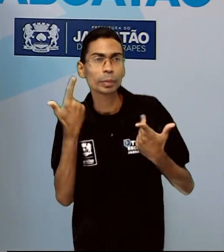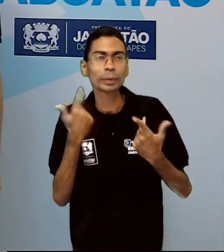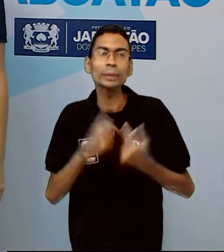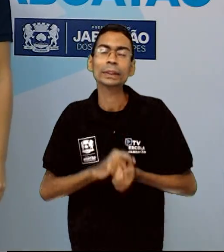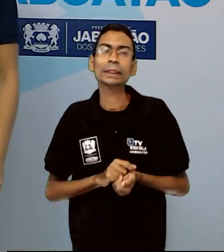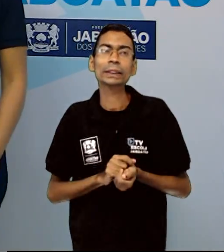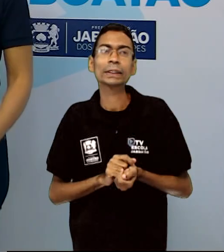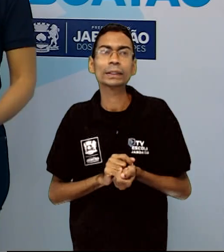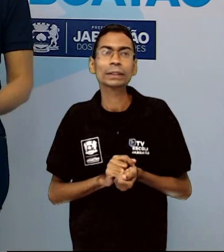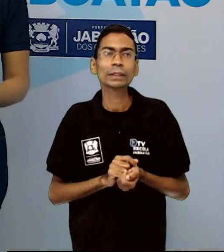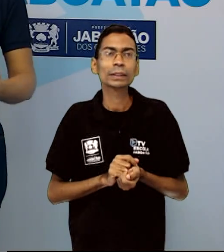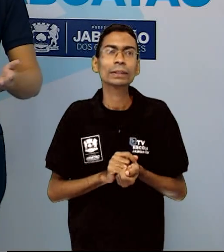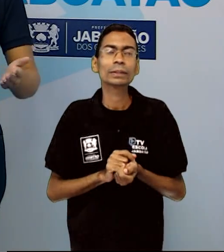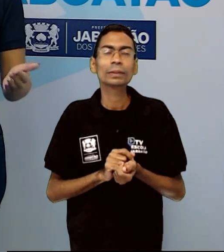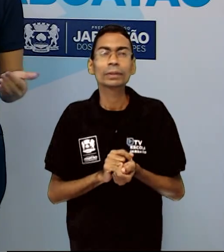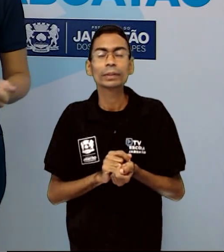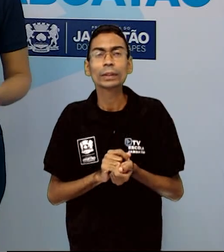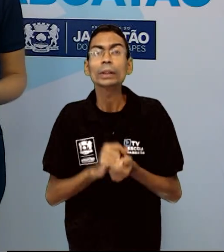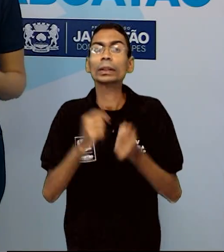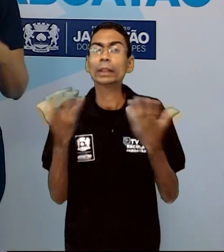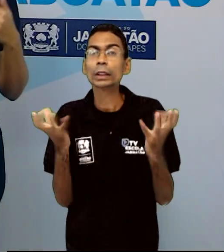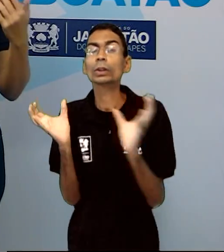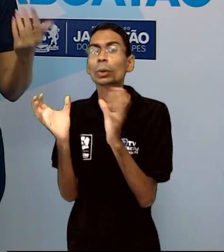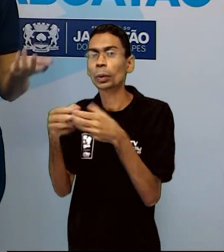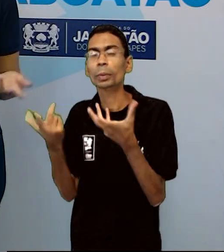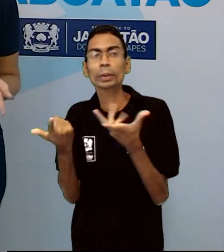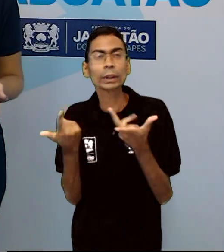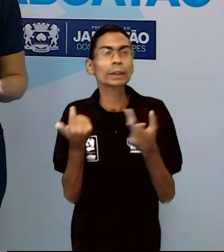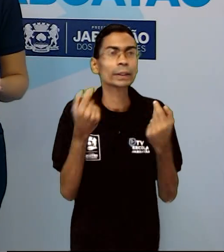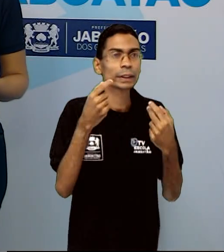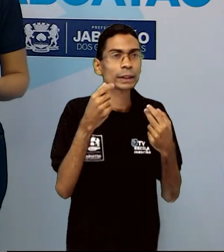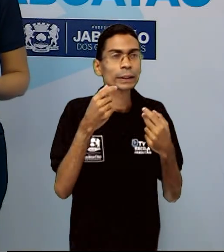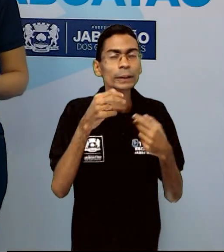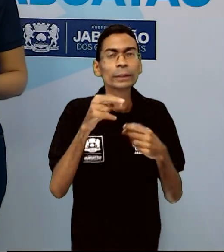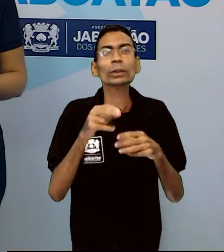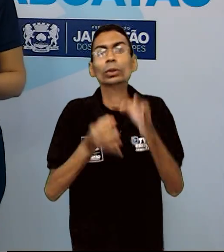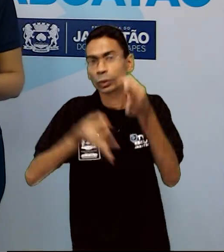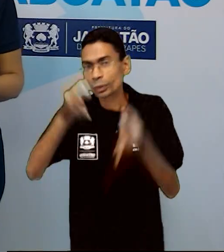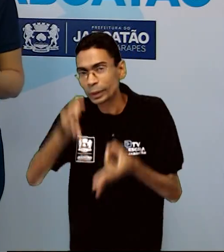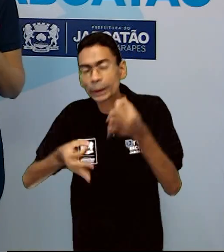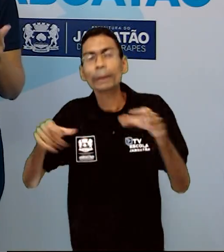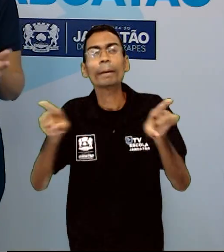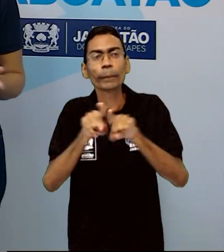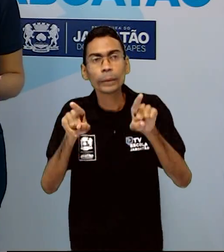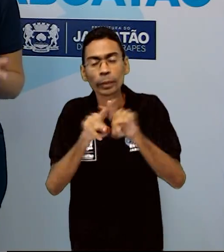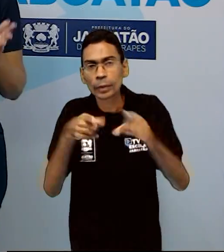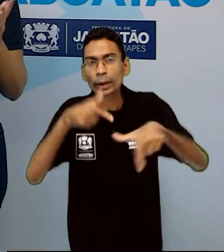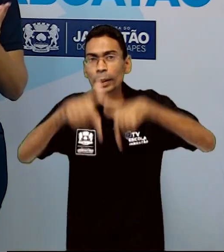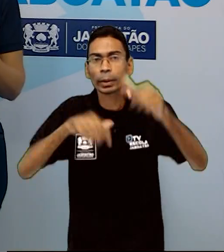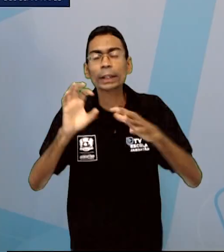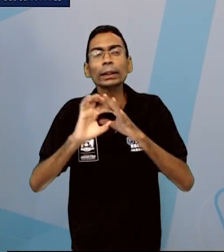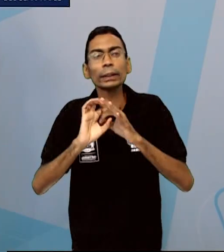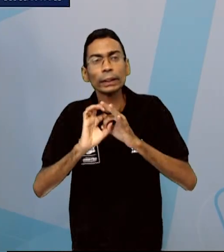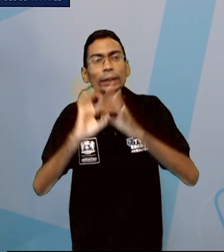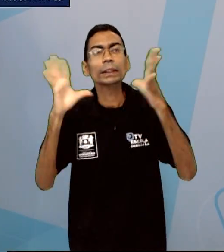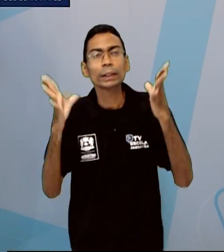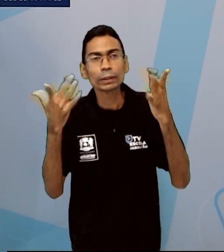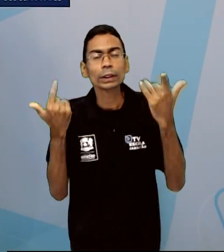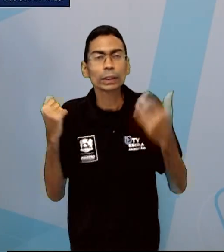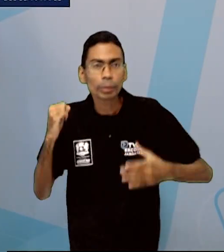Direitos civis é o direito de ir e vir, defesa à justiça, trabalho livre e de segurança individual